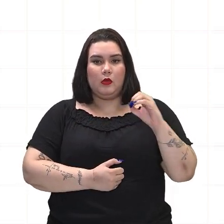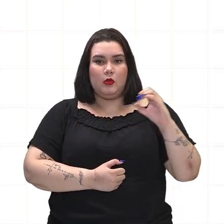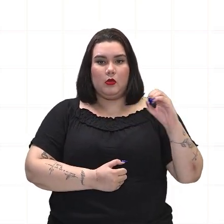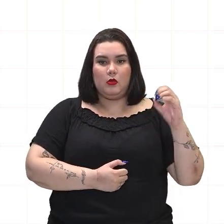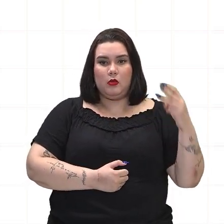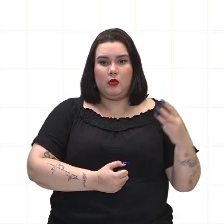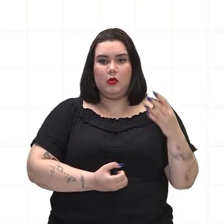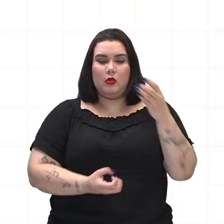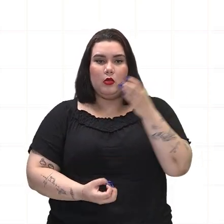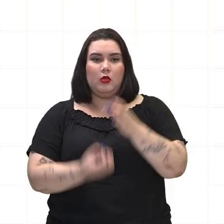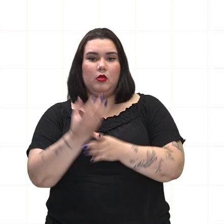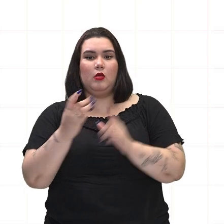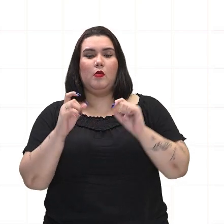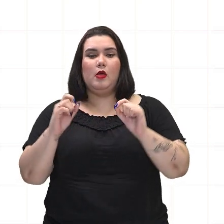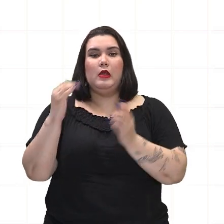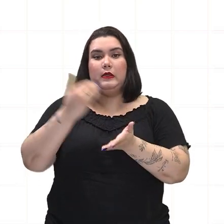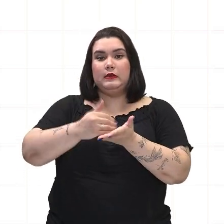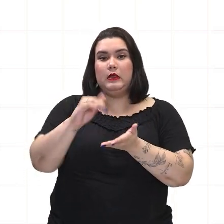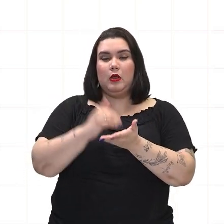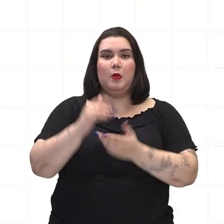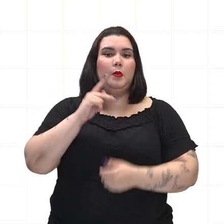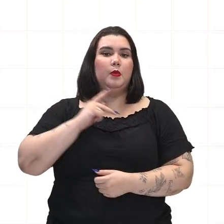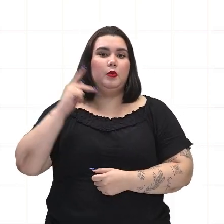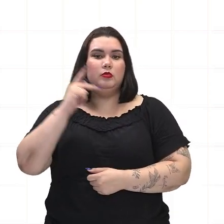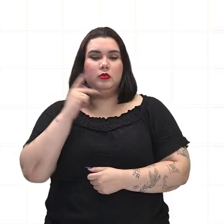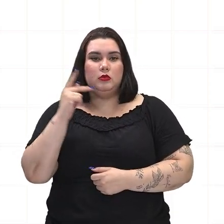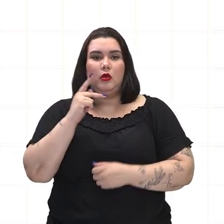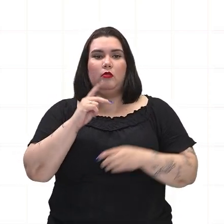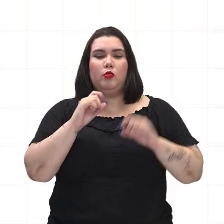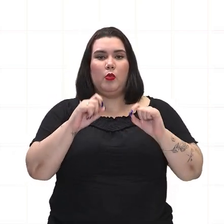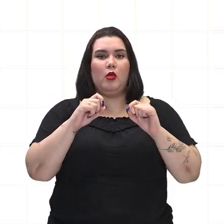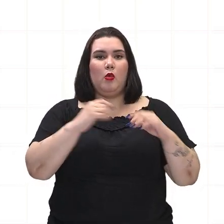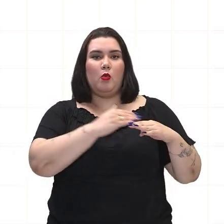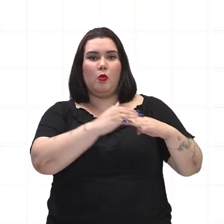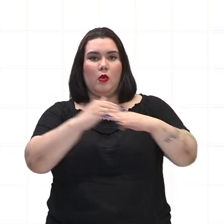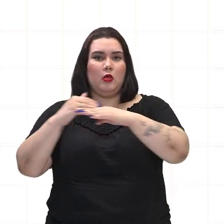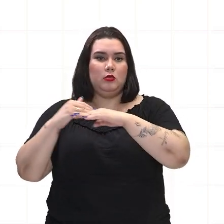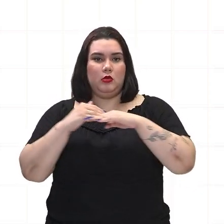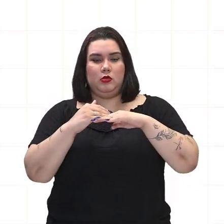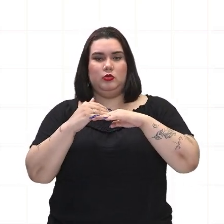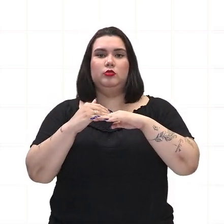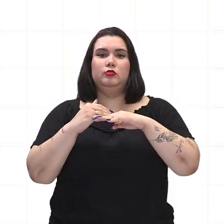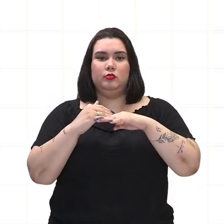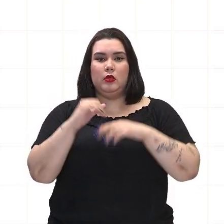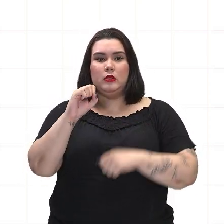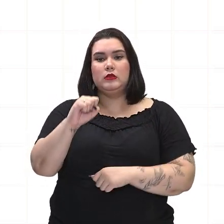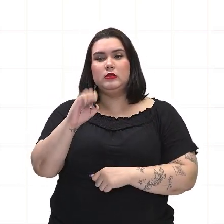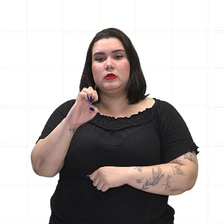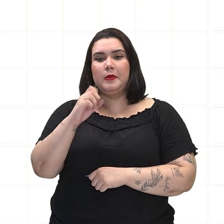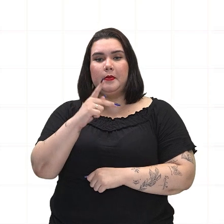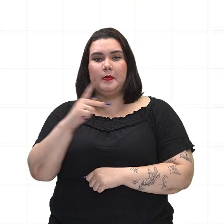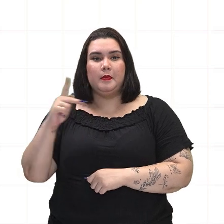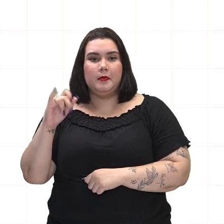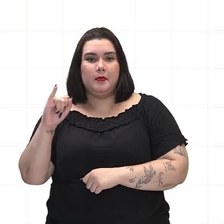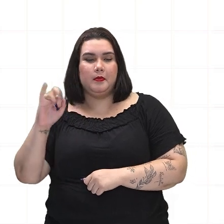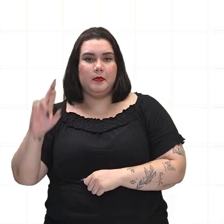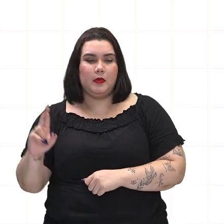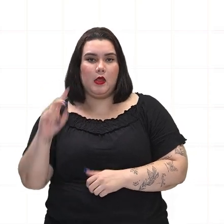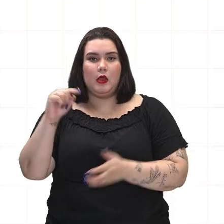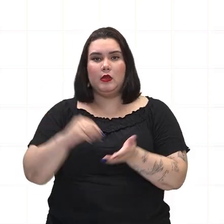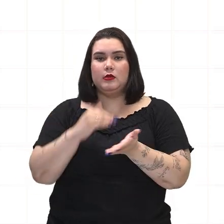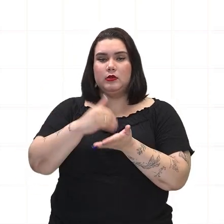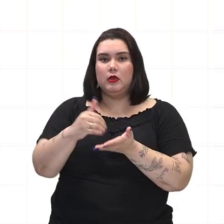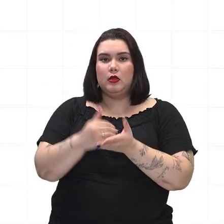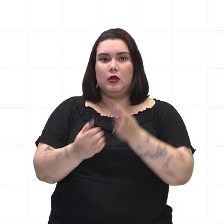foi criada a Secretaria de Políticas da Promoção da Igualdade Racial, CEPI, que foi uma secretaria